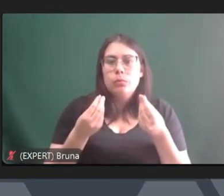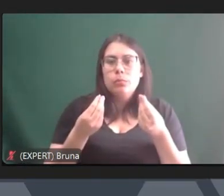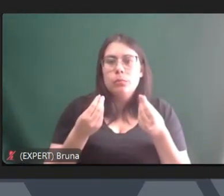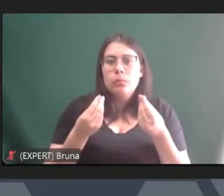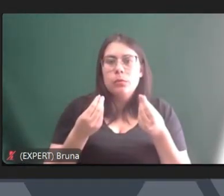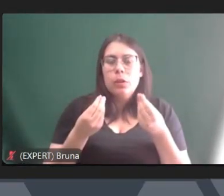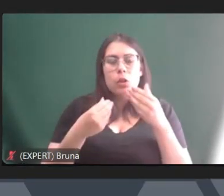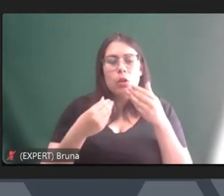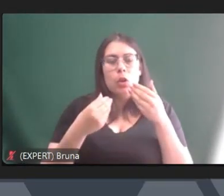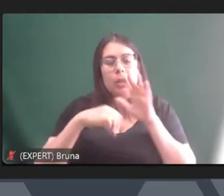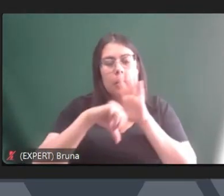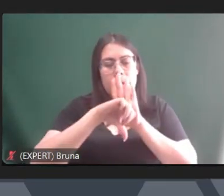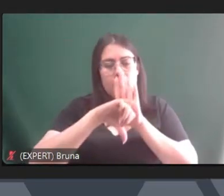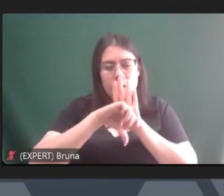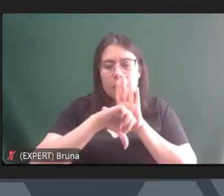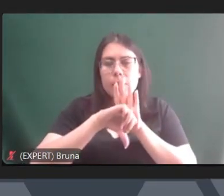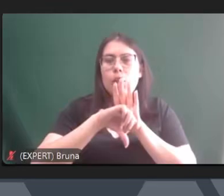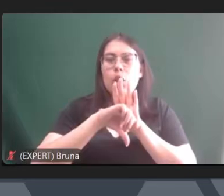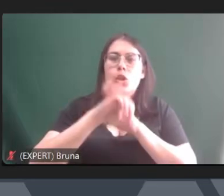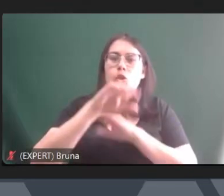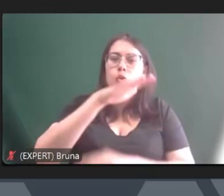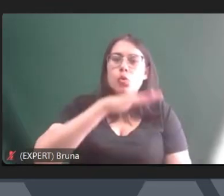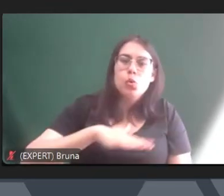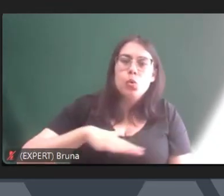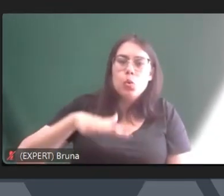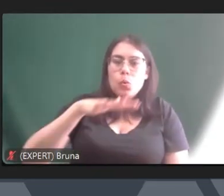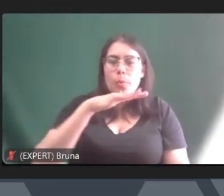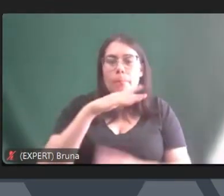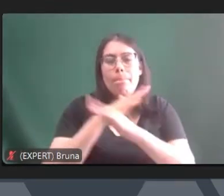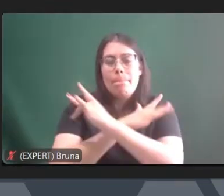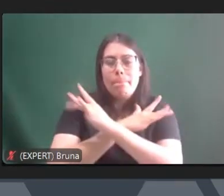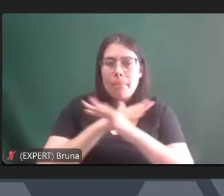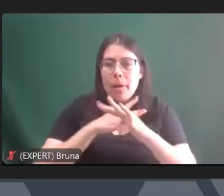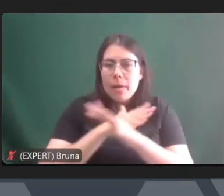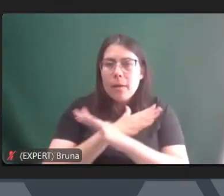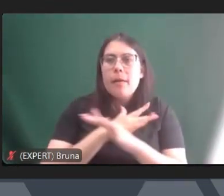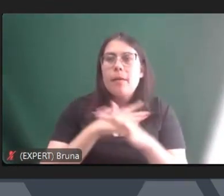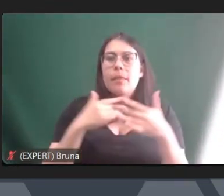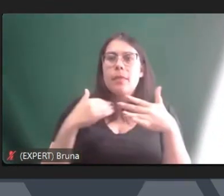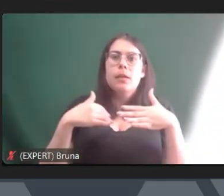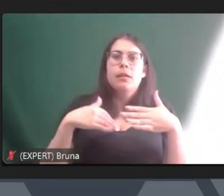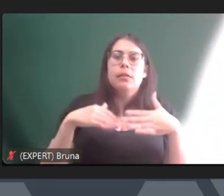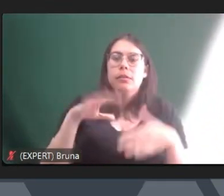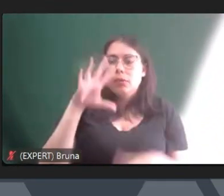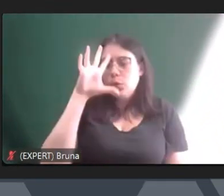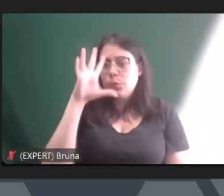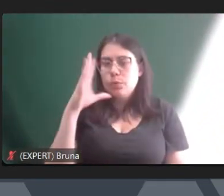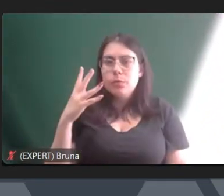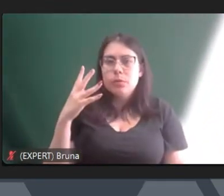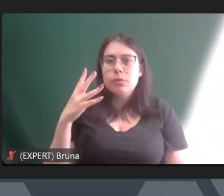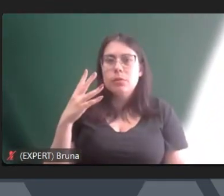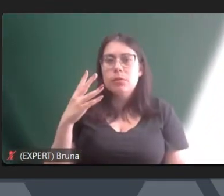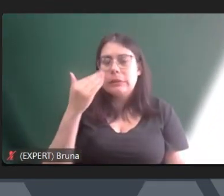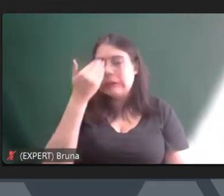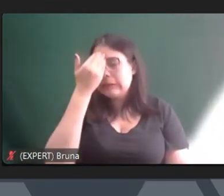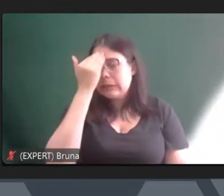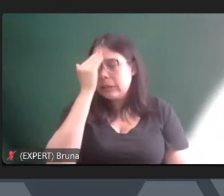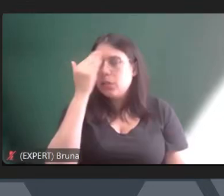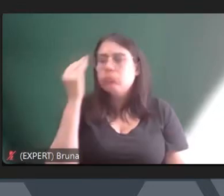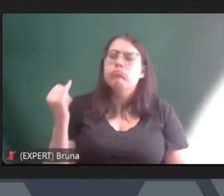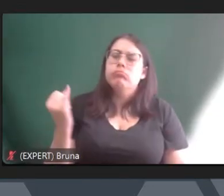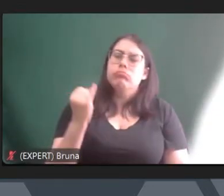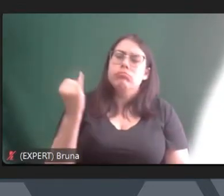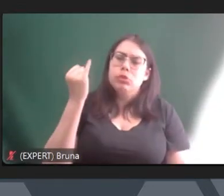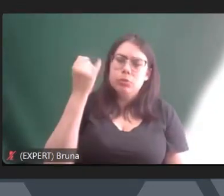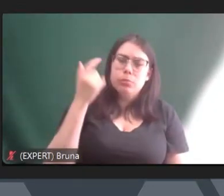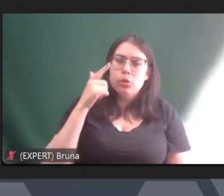criminalidade urbana que se torna urbana que se torna intensa eu entendo que é fundamental para a gente